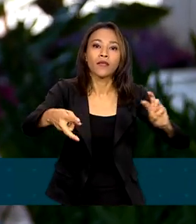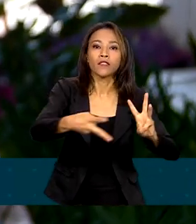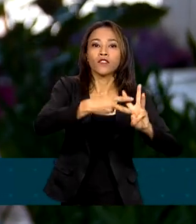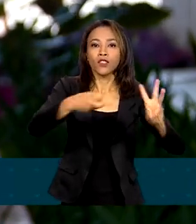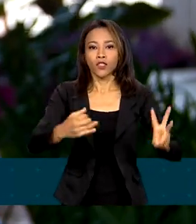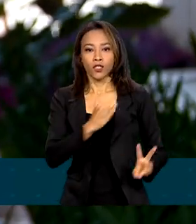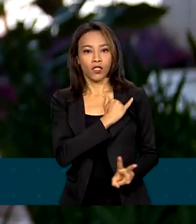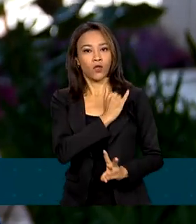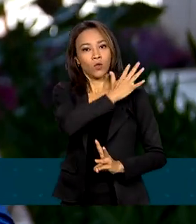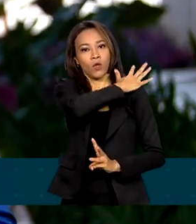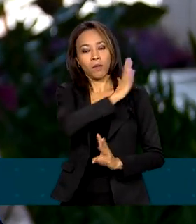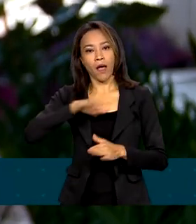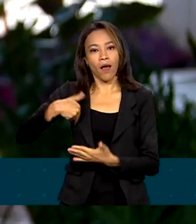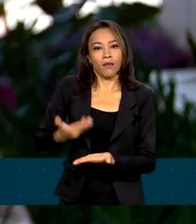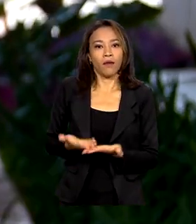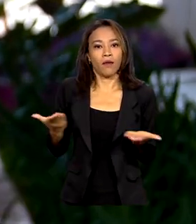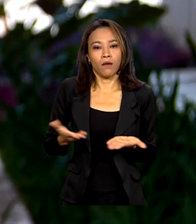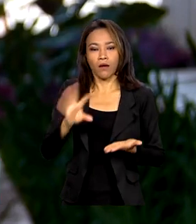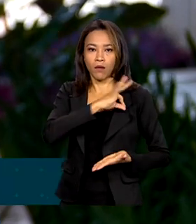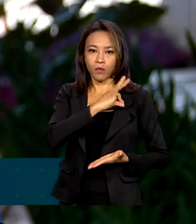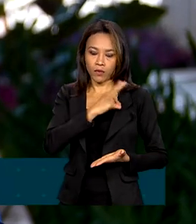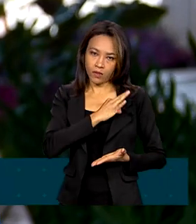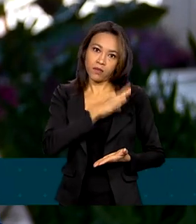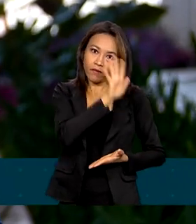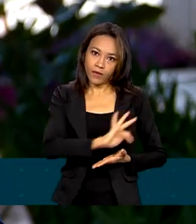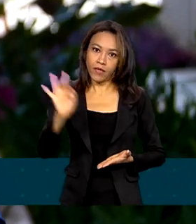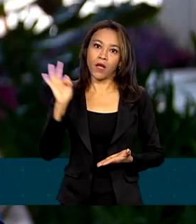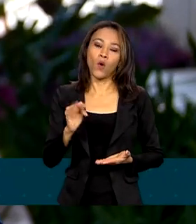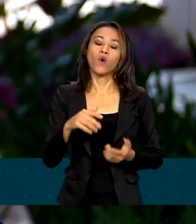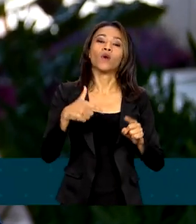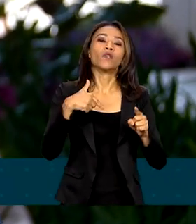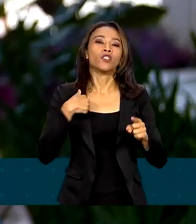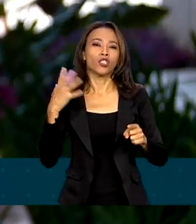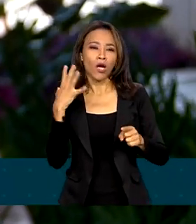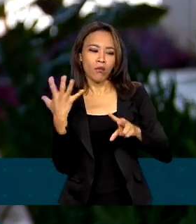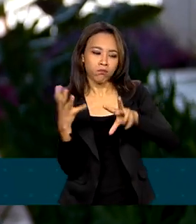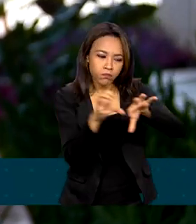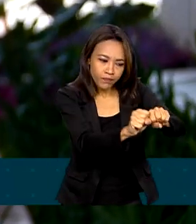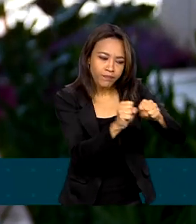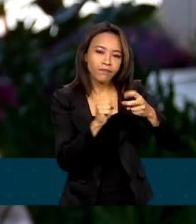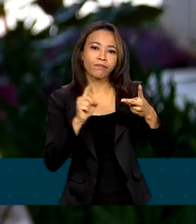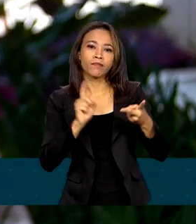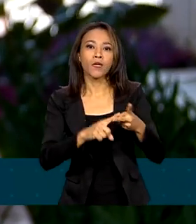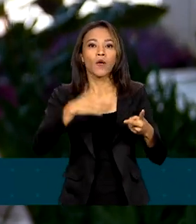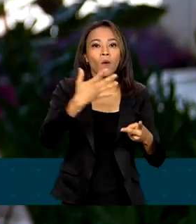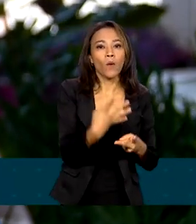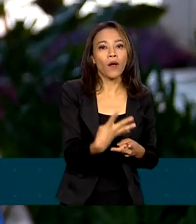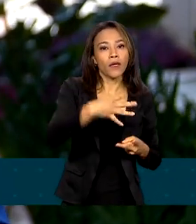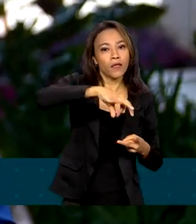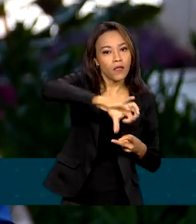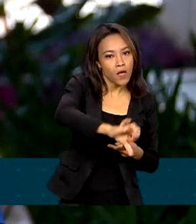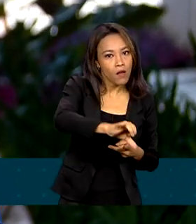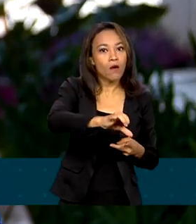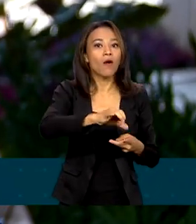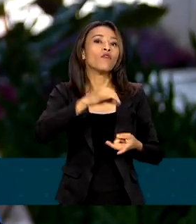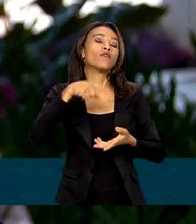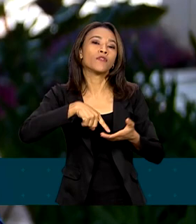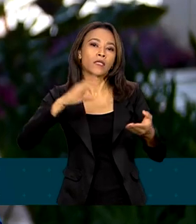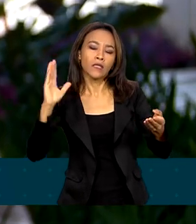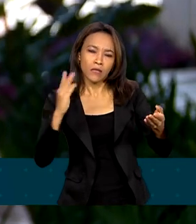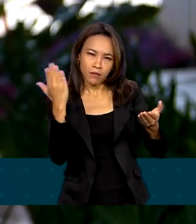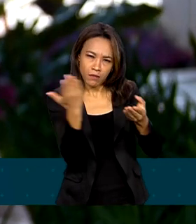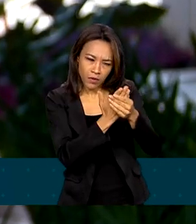Federal cumpriu 28 mandados de busca e apreensão, instaurou 49 procedimentos investigativos,